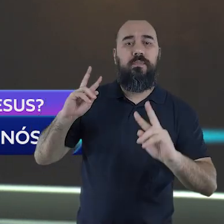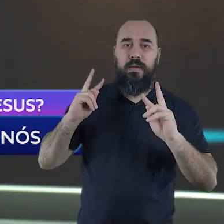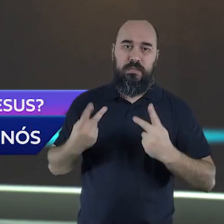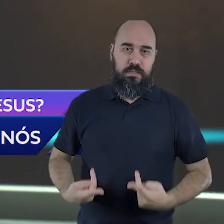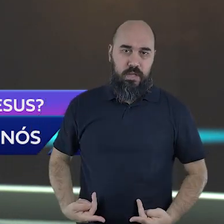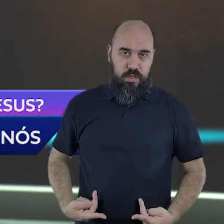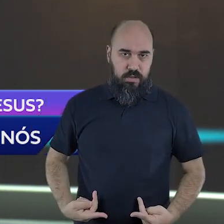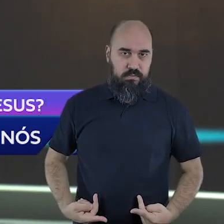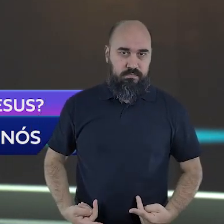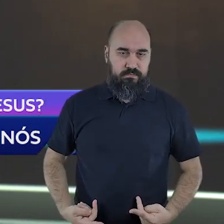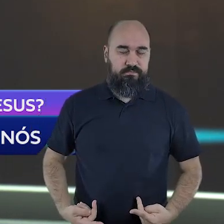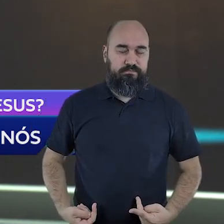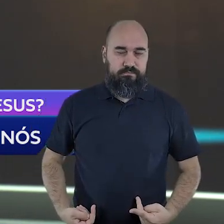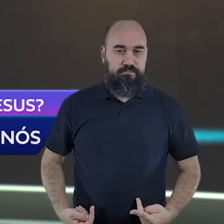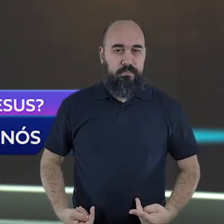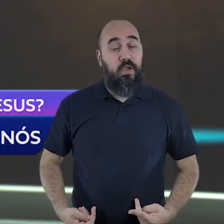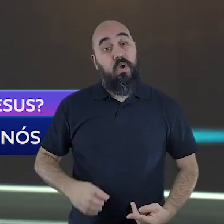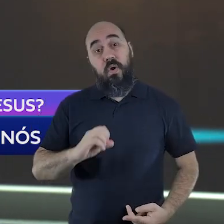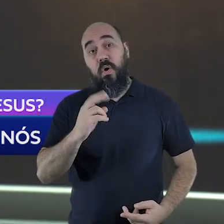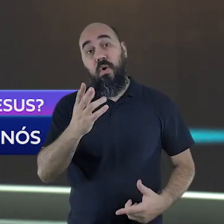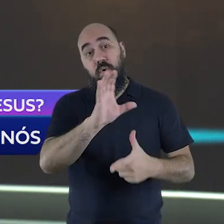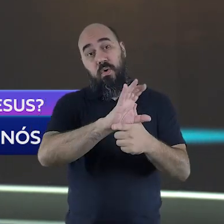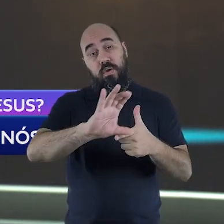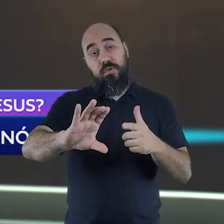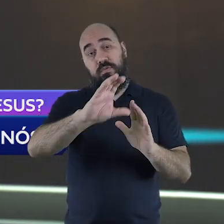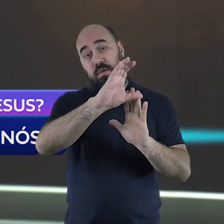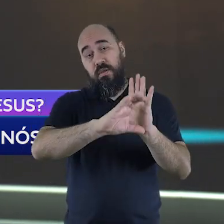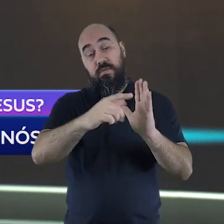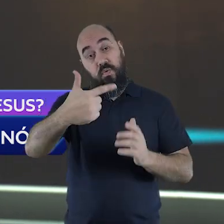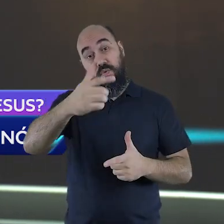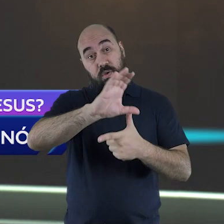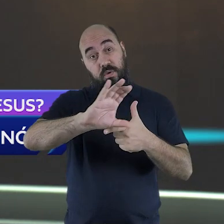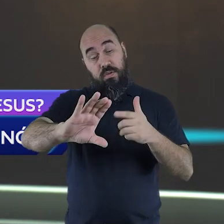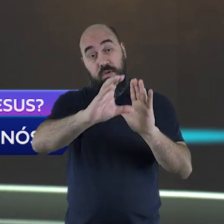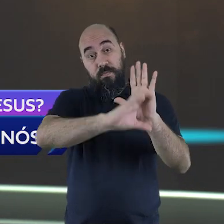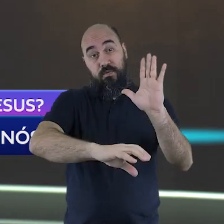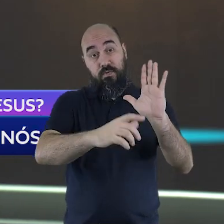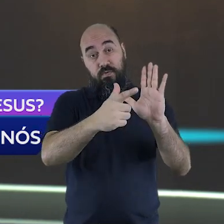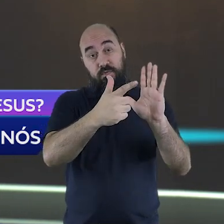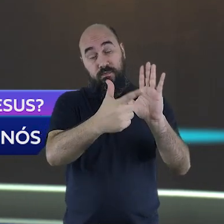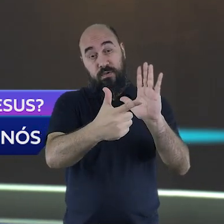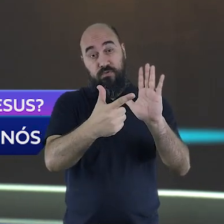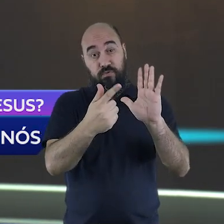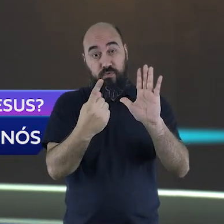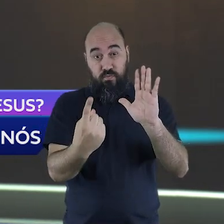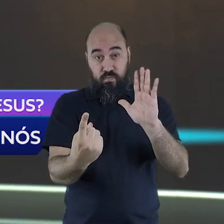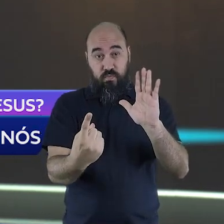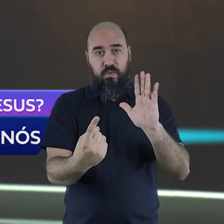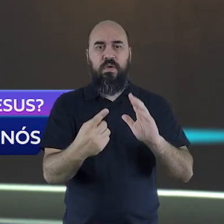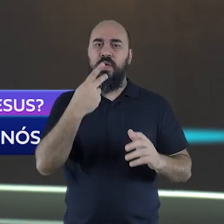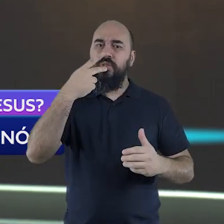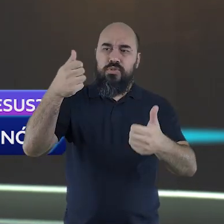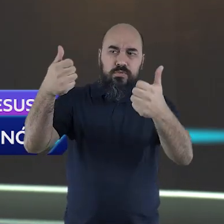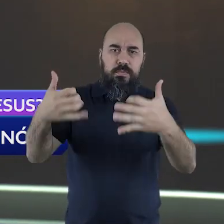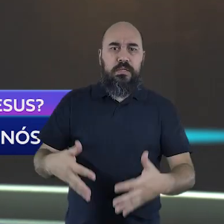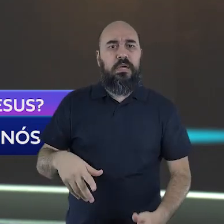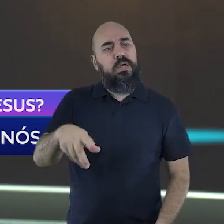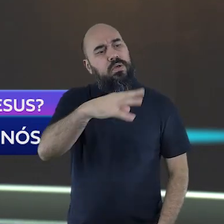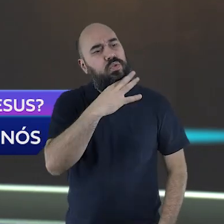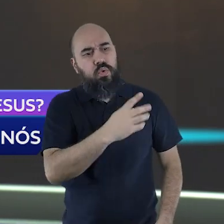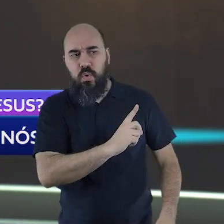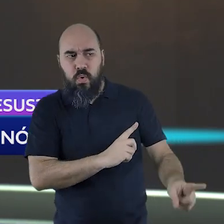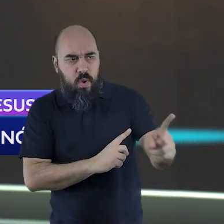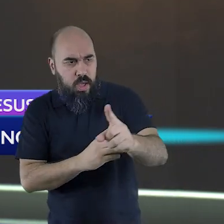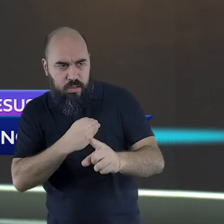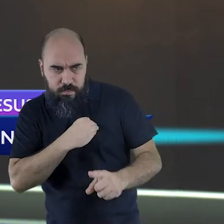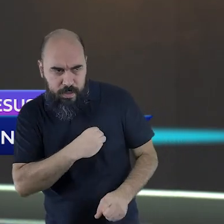Ou, o texto de 2 Coríntios, capítulo 5, versículo 21, que diz que aquele que não conheceu o pecado, Deus